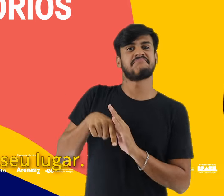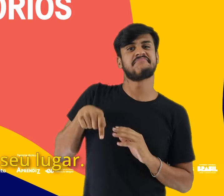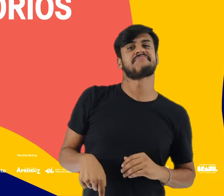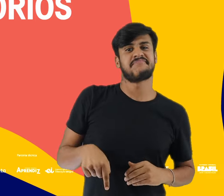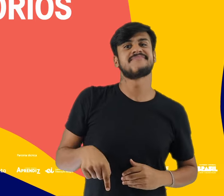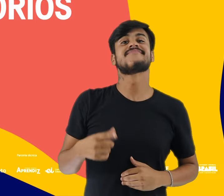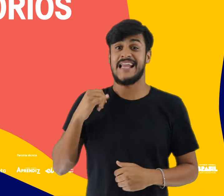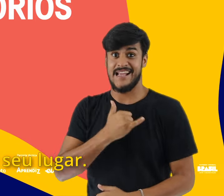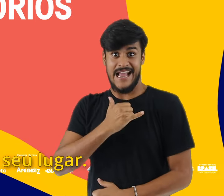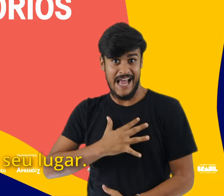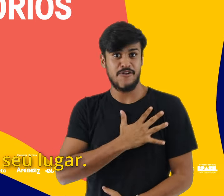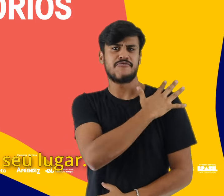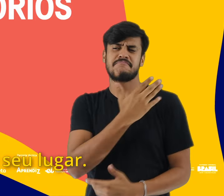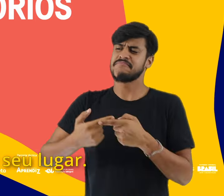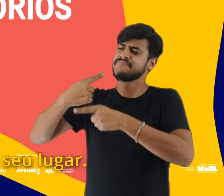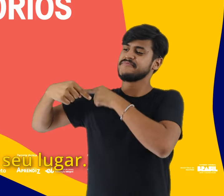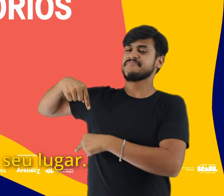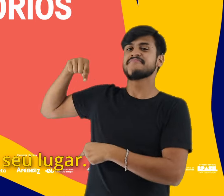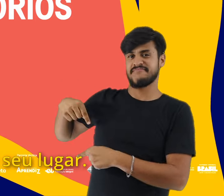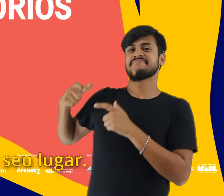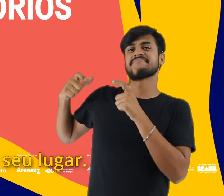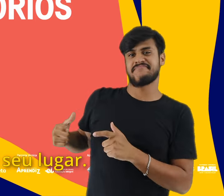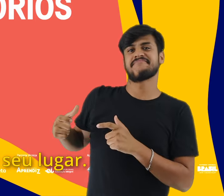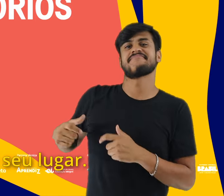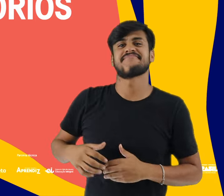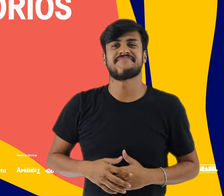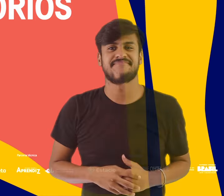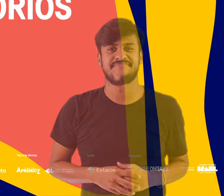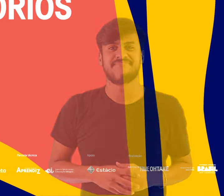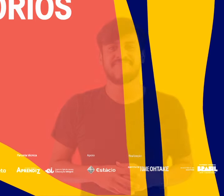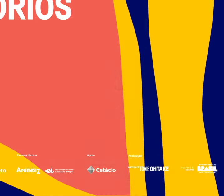lugar. O Isanomami, aqui é seu lugar.